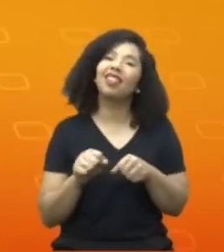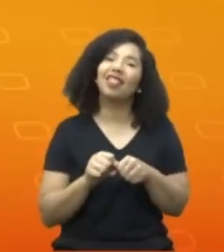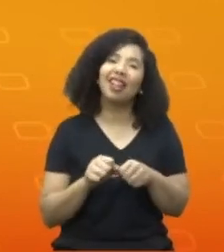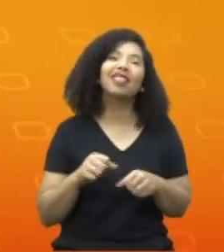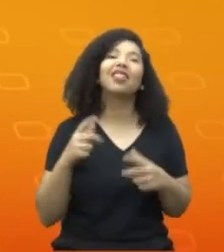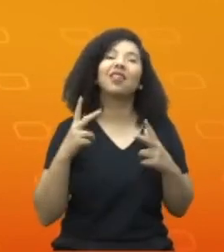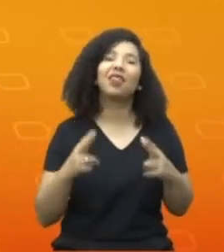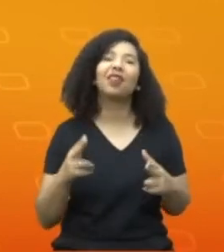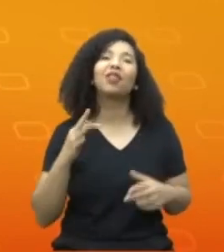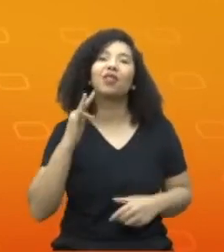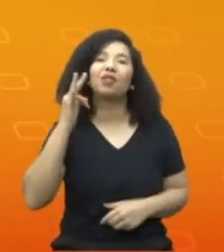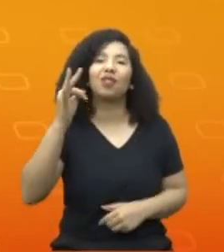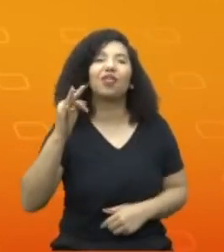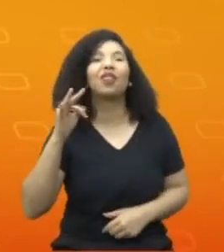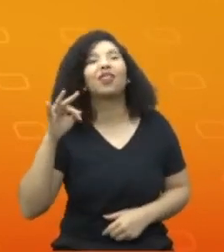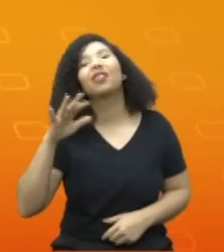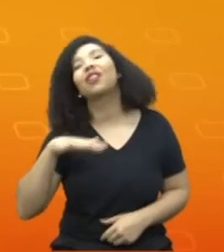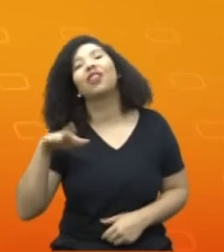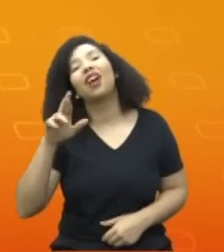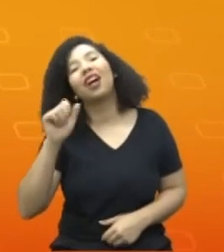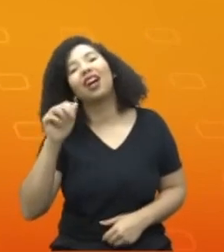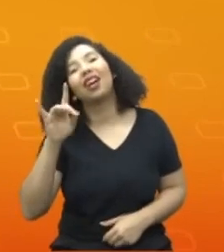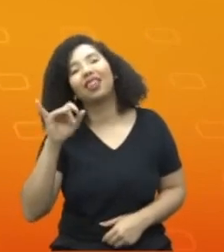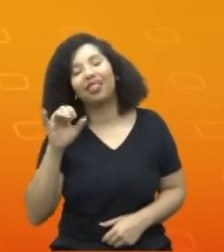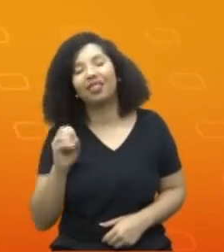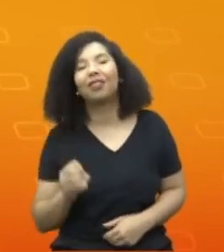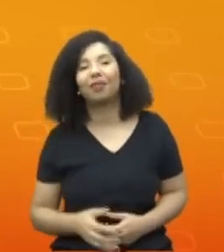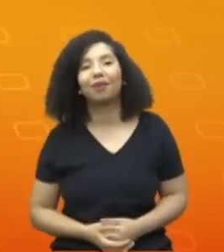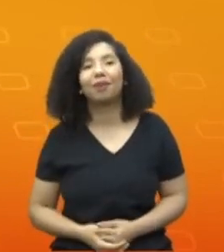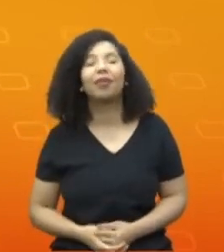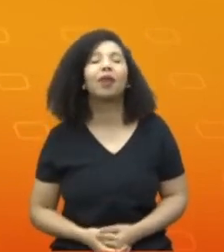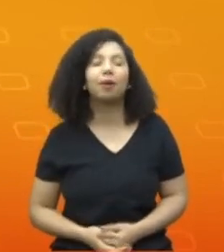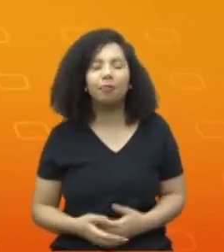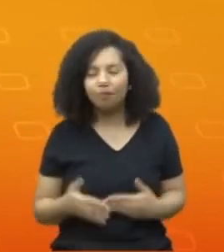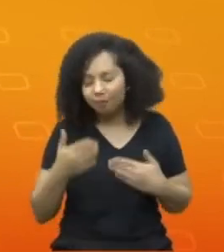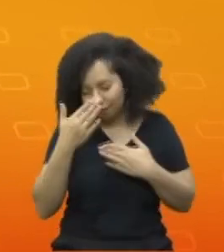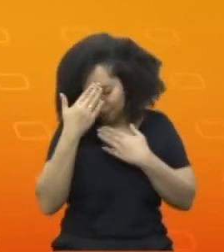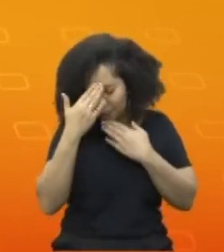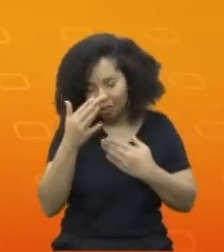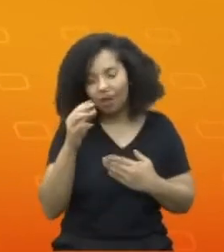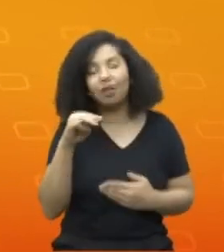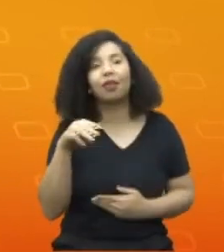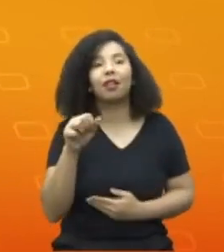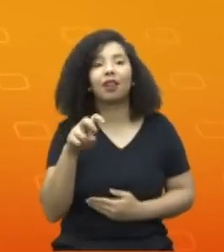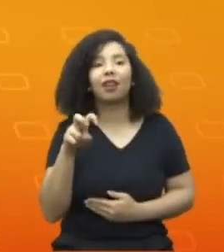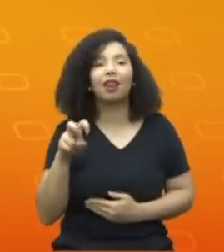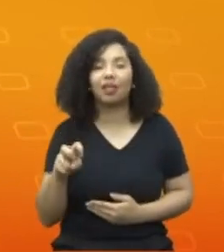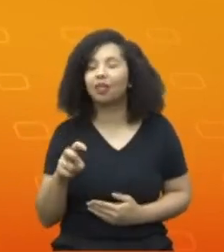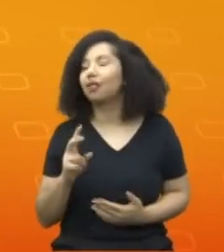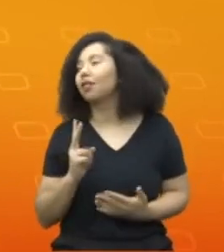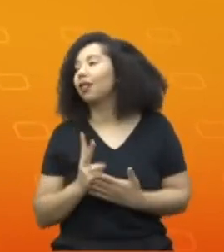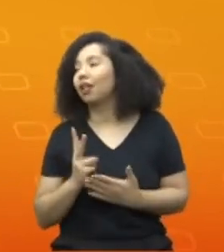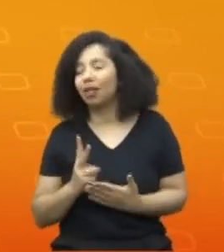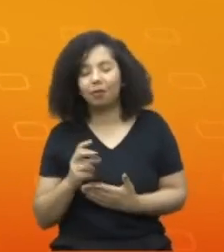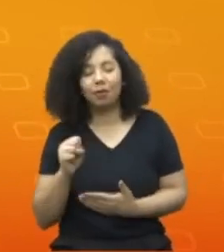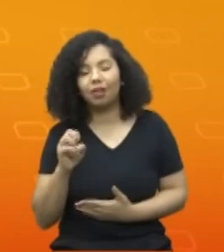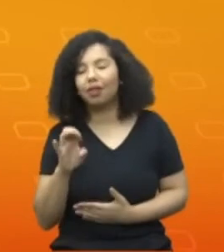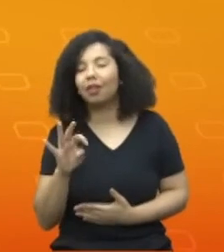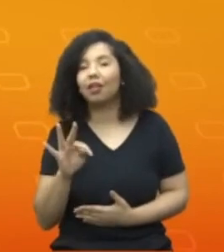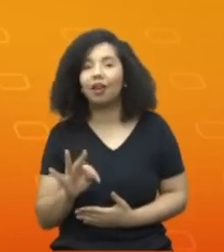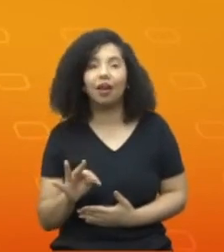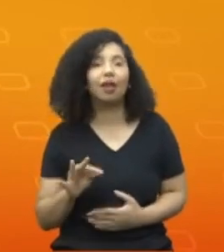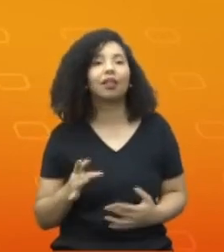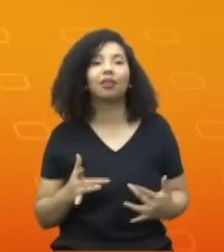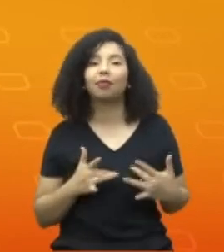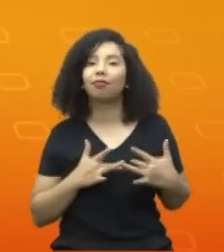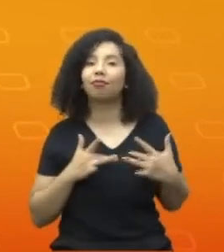rádio. Certamente, certamente. Max, muito obrigado, também coloco sempre a SET à disposição, é uma